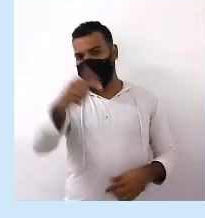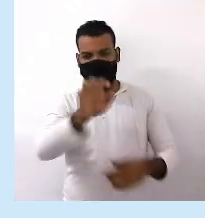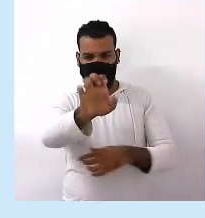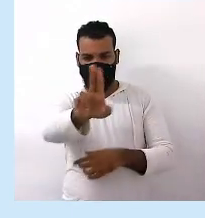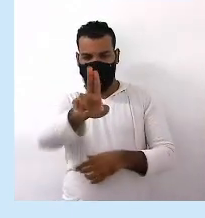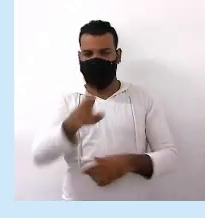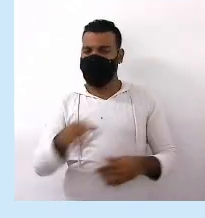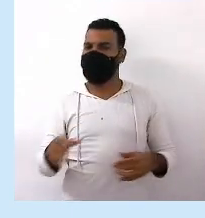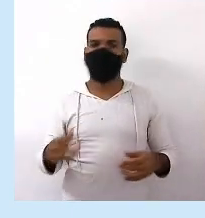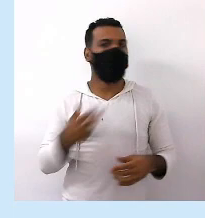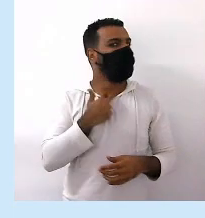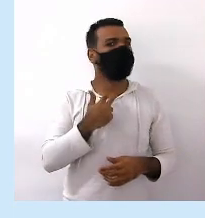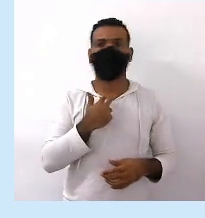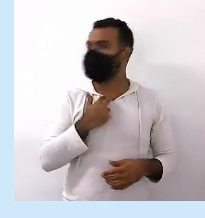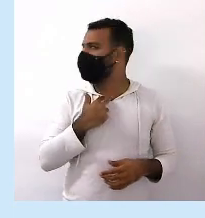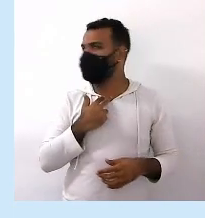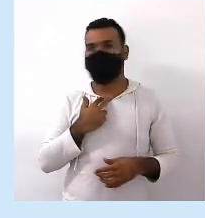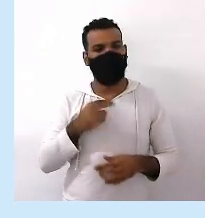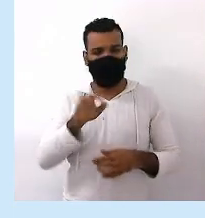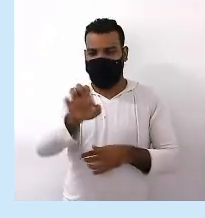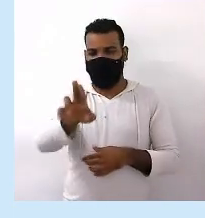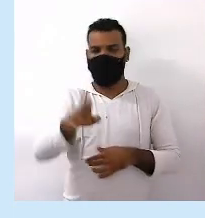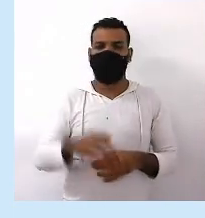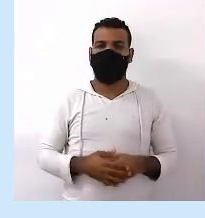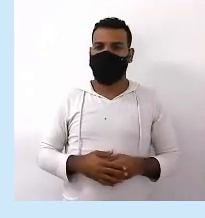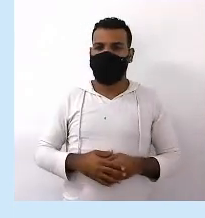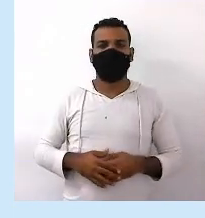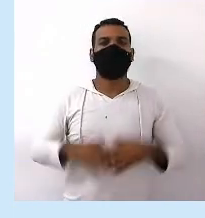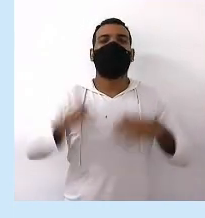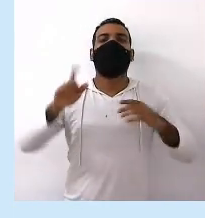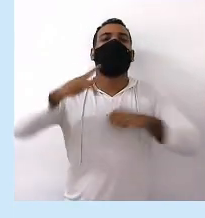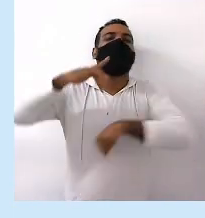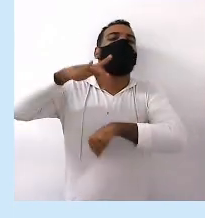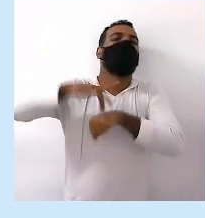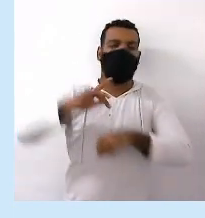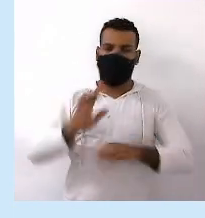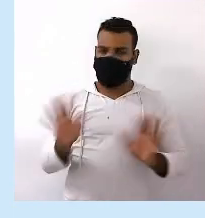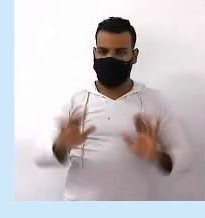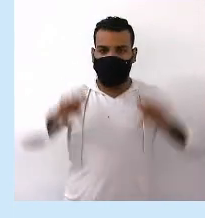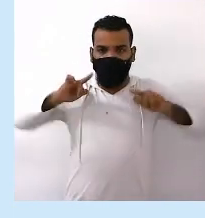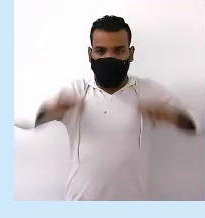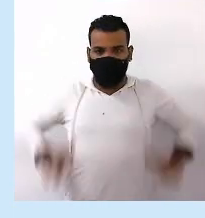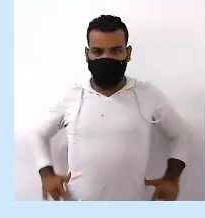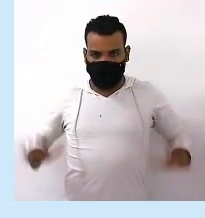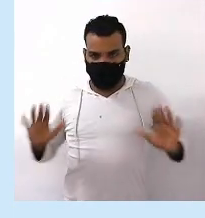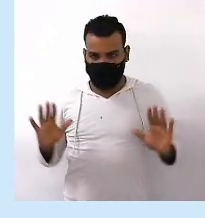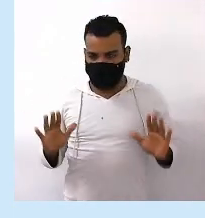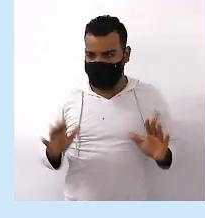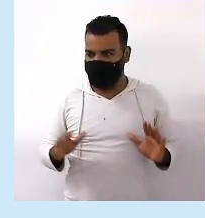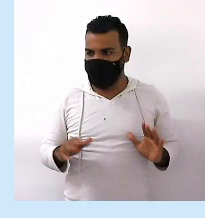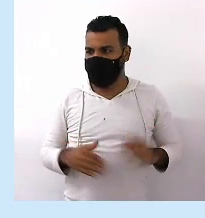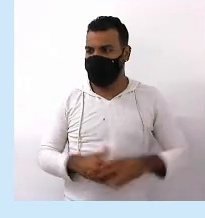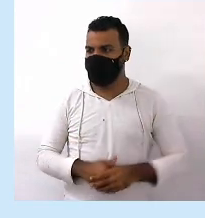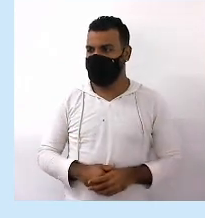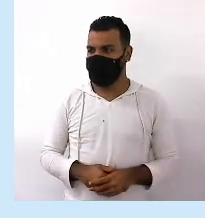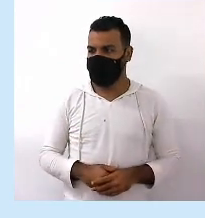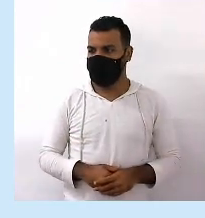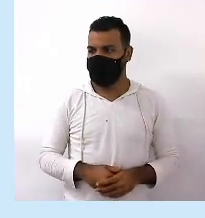seja Um texto normativo Ele tem um caráter impessoal E tem outras características Que vejamos aqui à